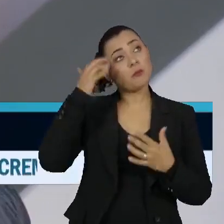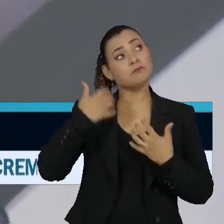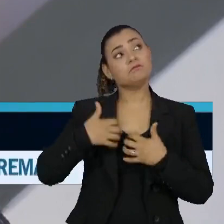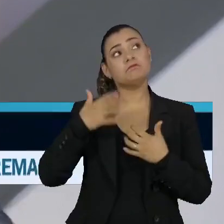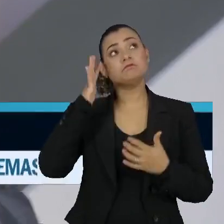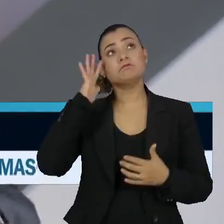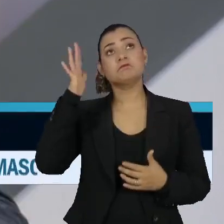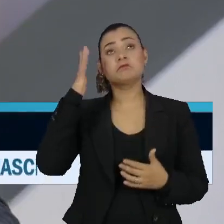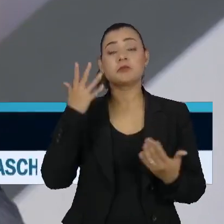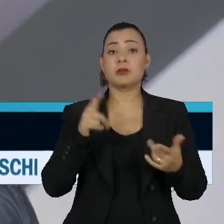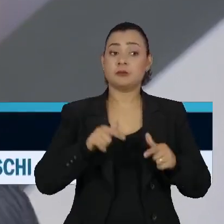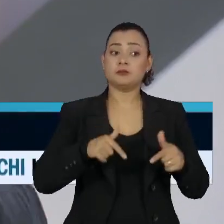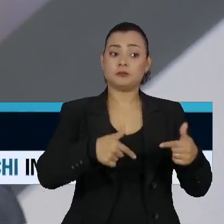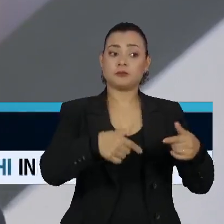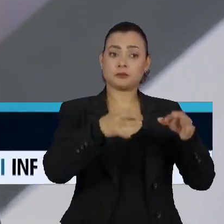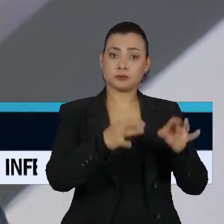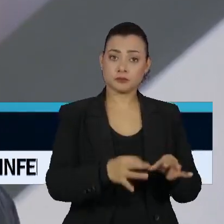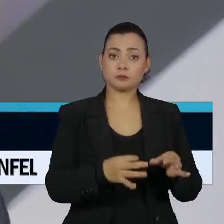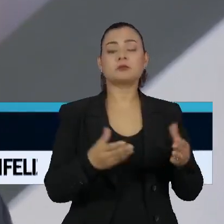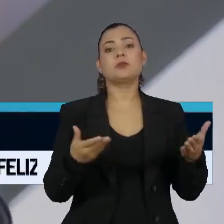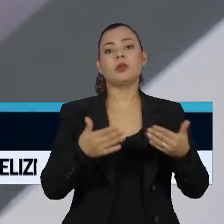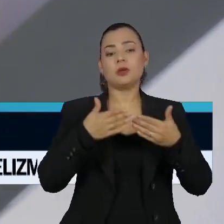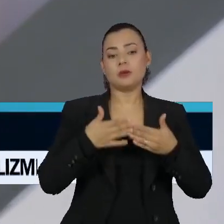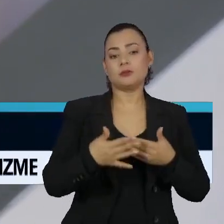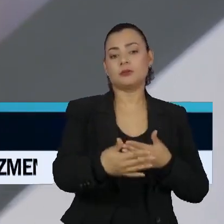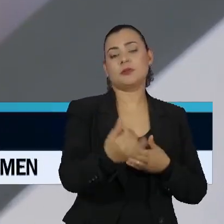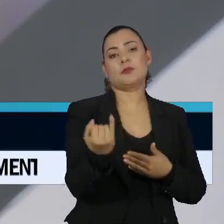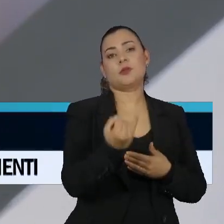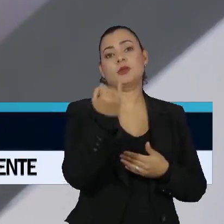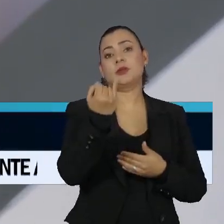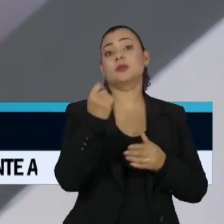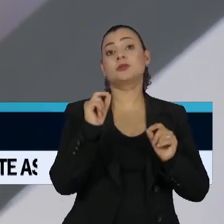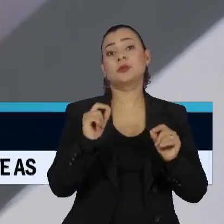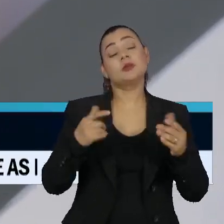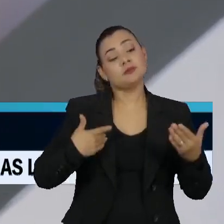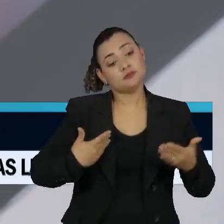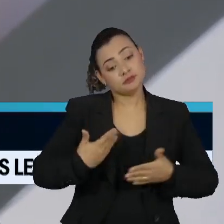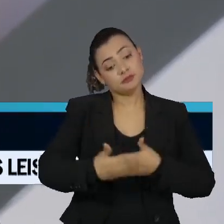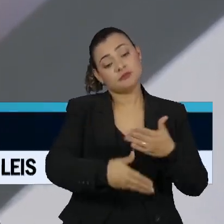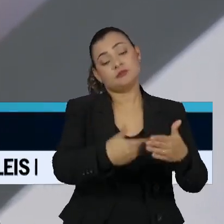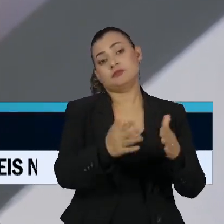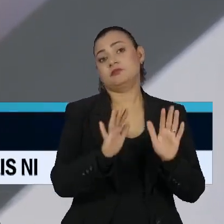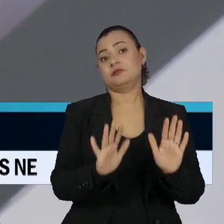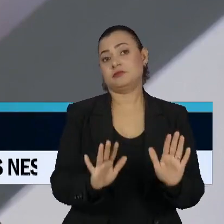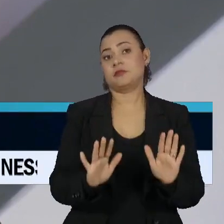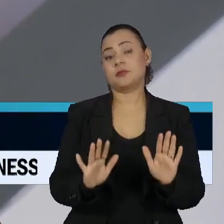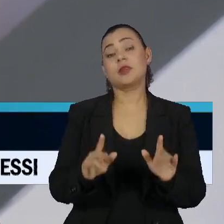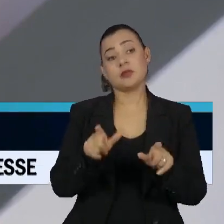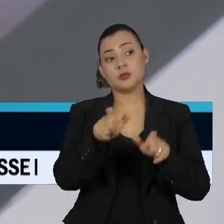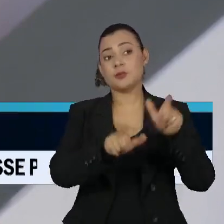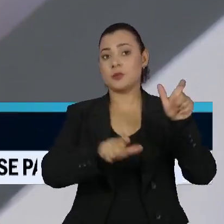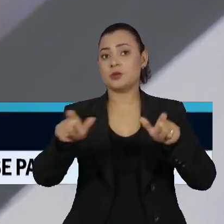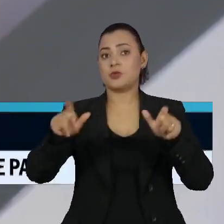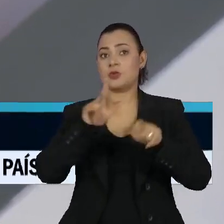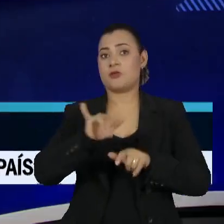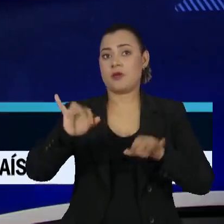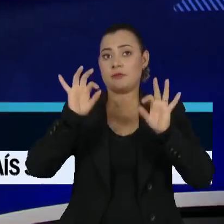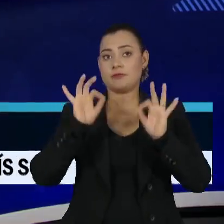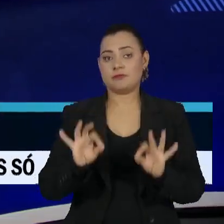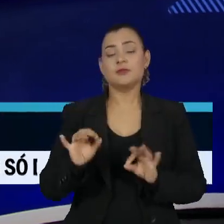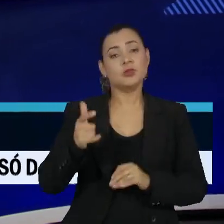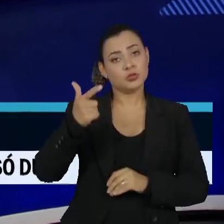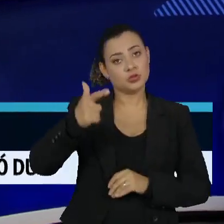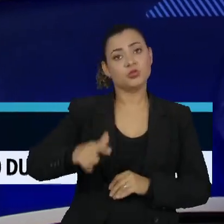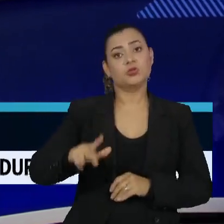que, feito isso e podendo agora seguir o voo de brigadeiro, as pessoas deverão, novamente,